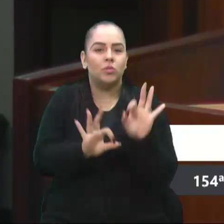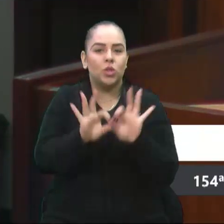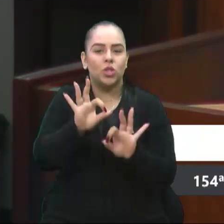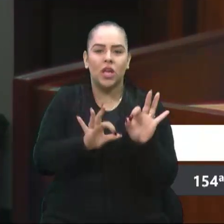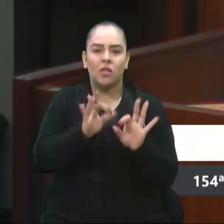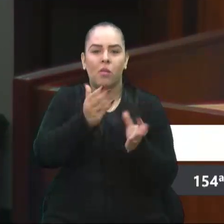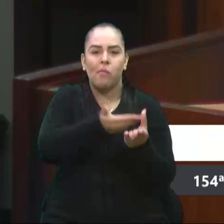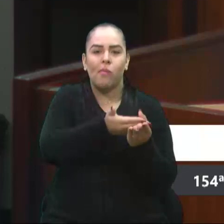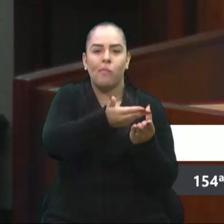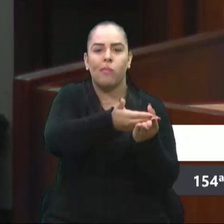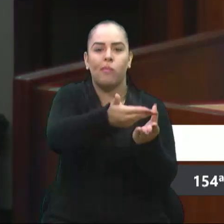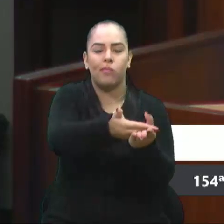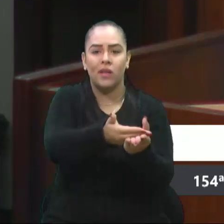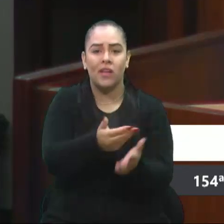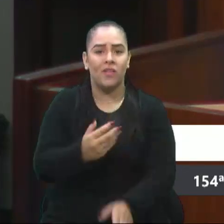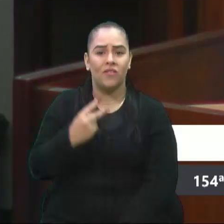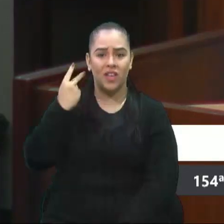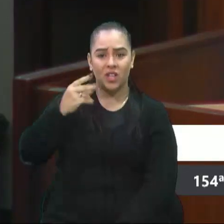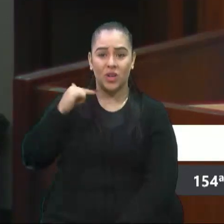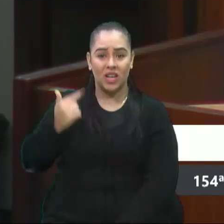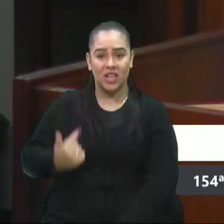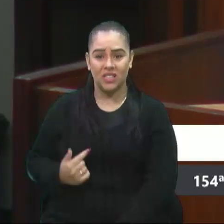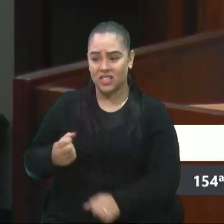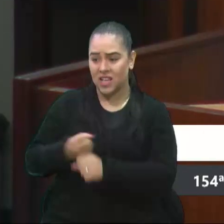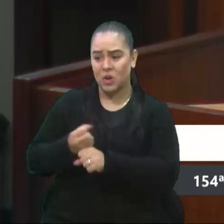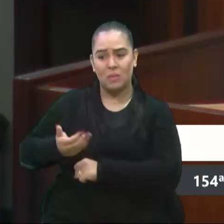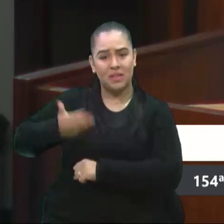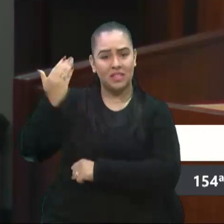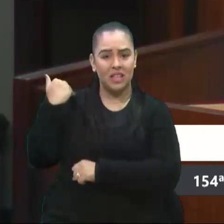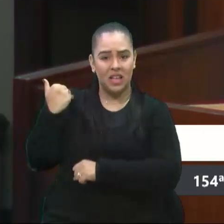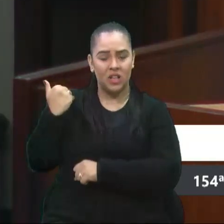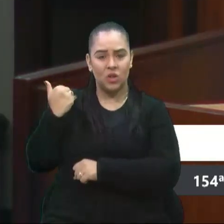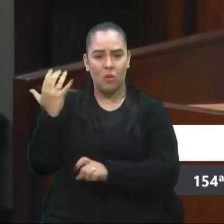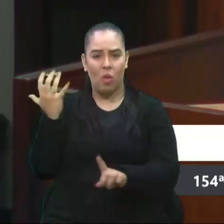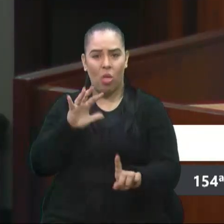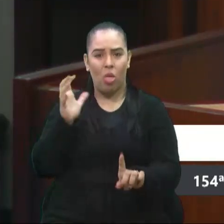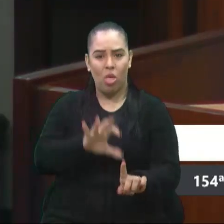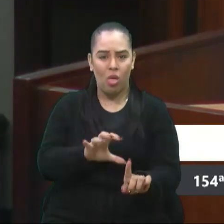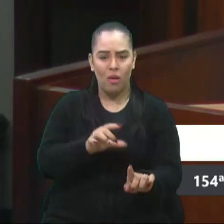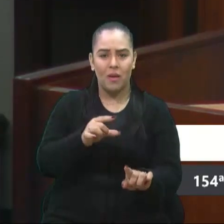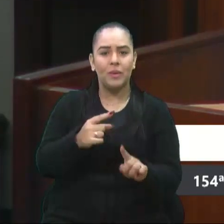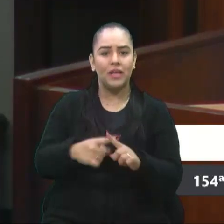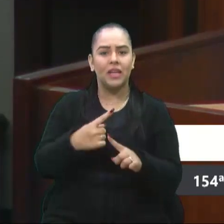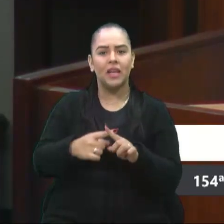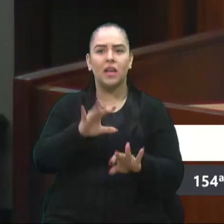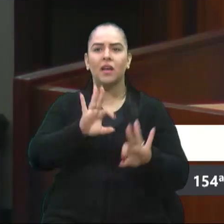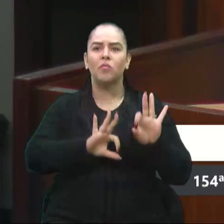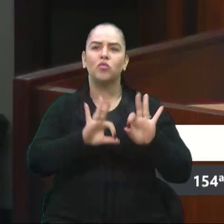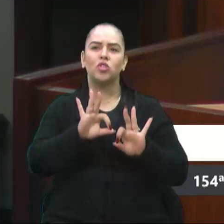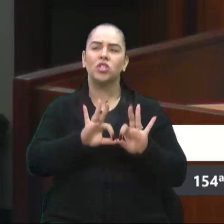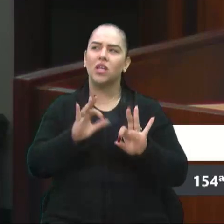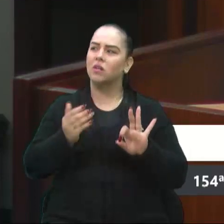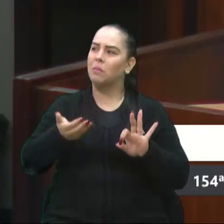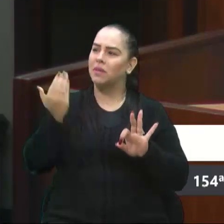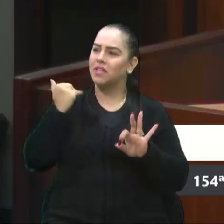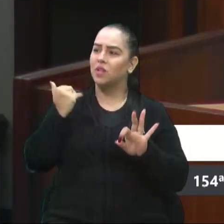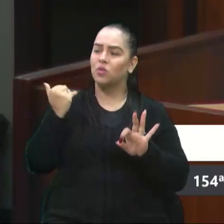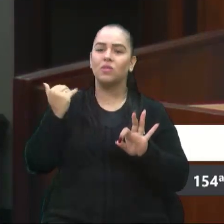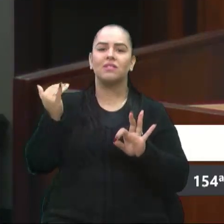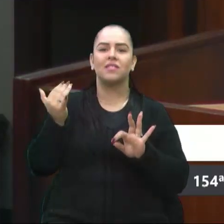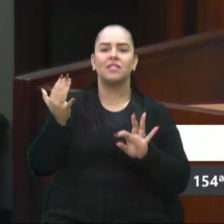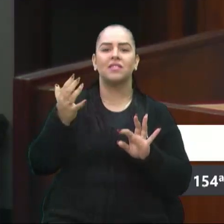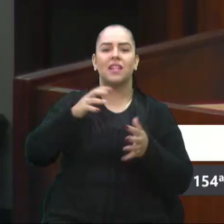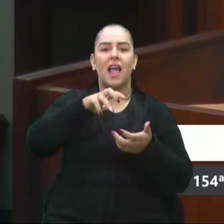vereadora Gladys foi hostilizada o ano passado por um projeto dos artesanatos.